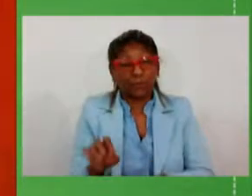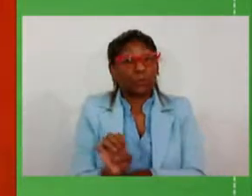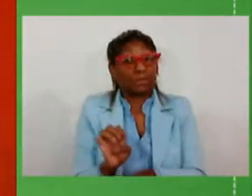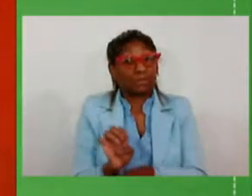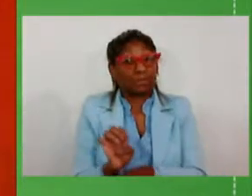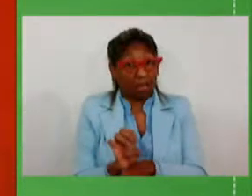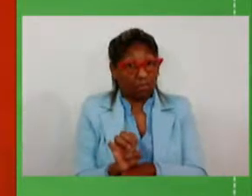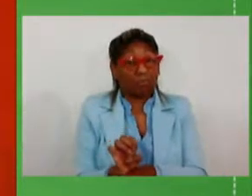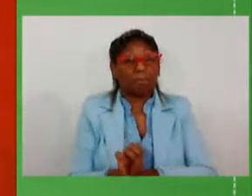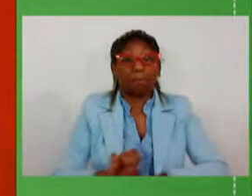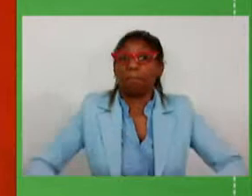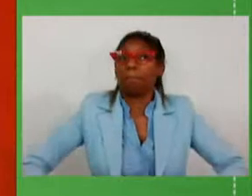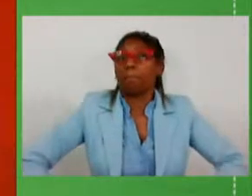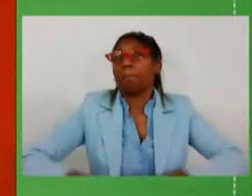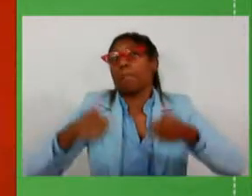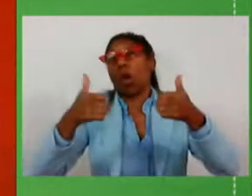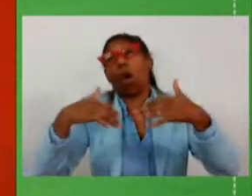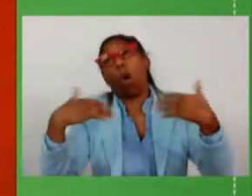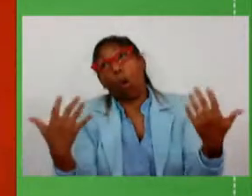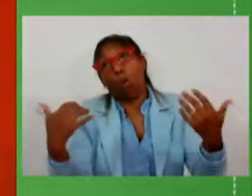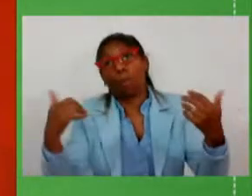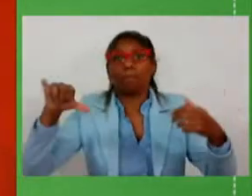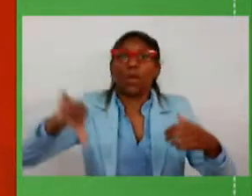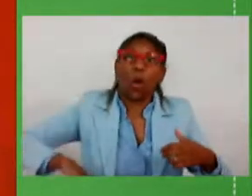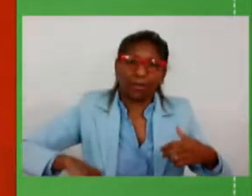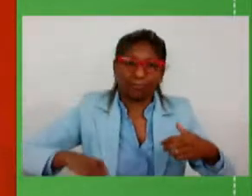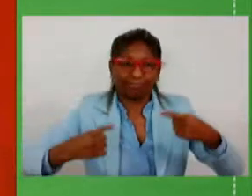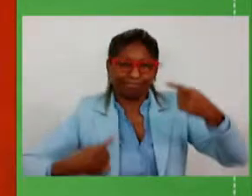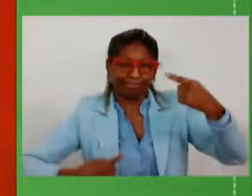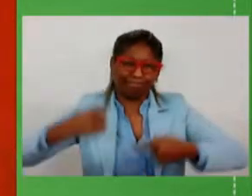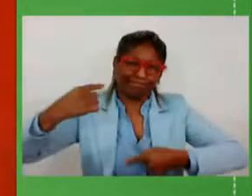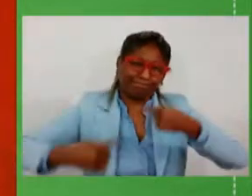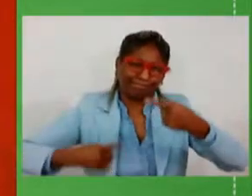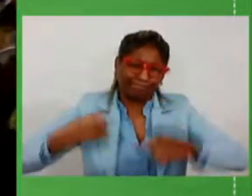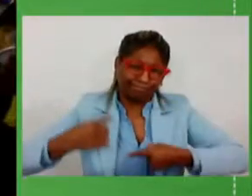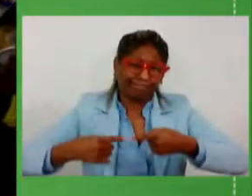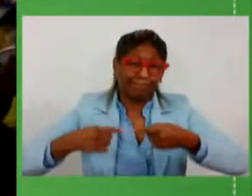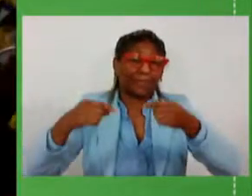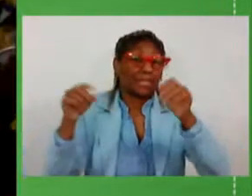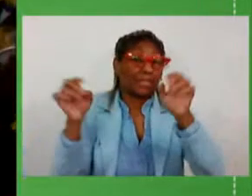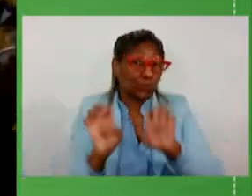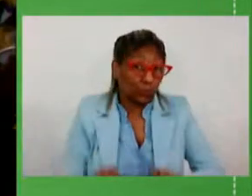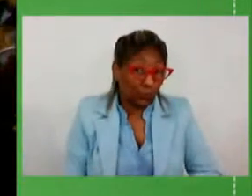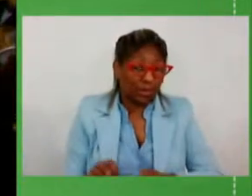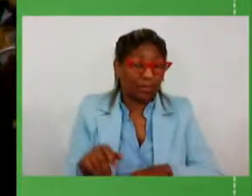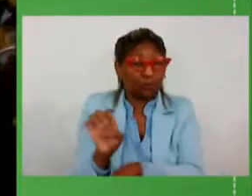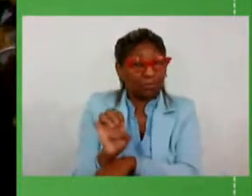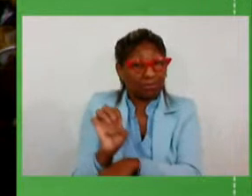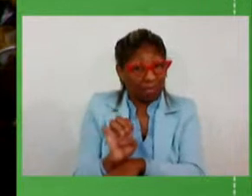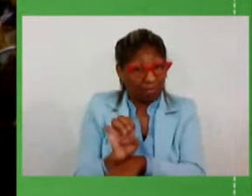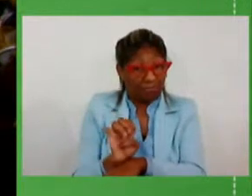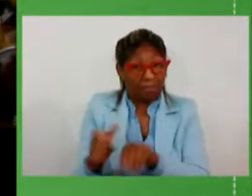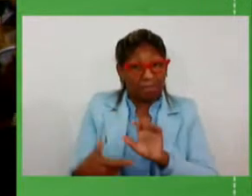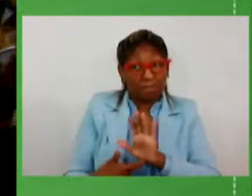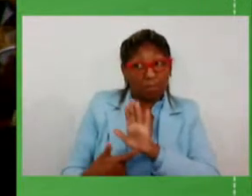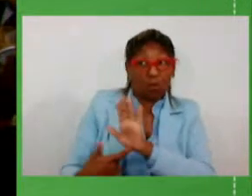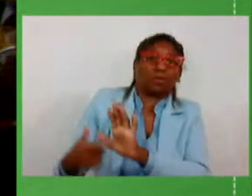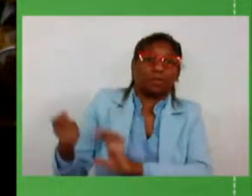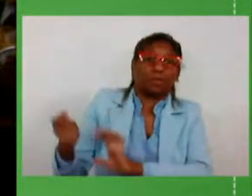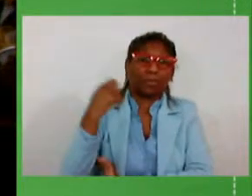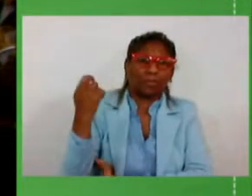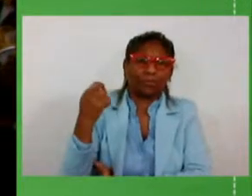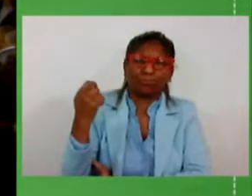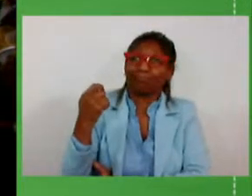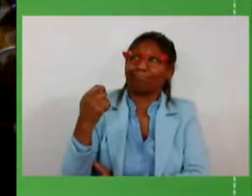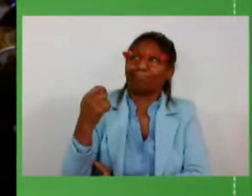o estado em melhor ou menor condição de competitividade e o ranking da infraestrutura entre os estados joga o Rio Grande do Sul lá para se não me engano a